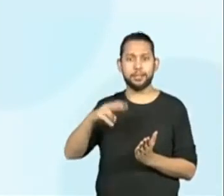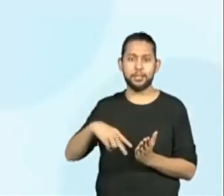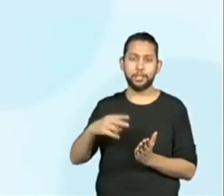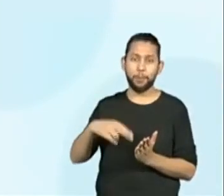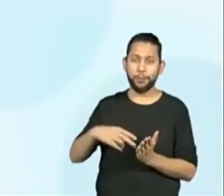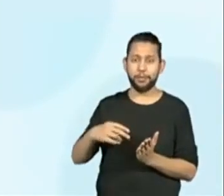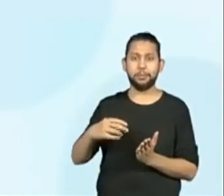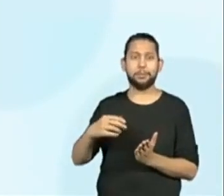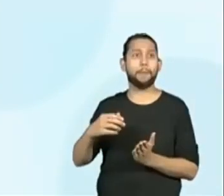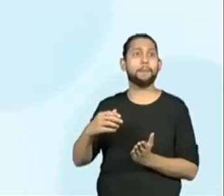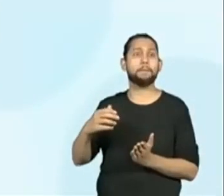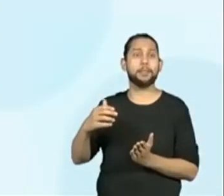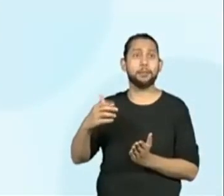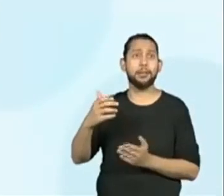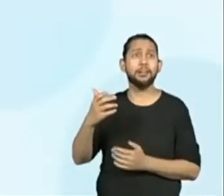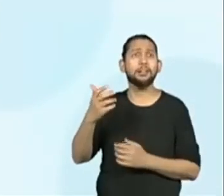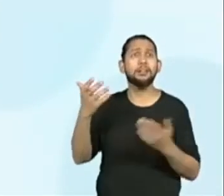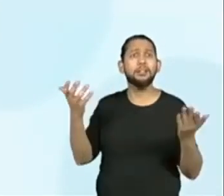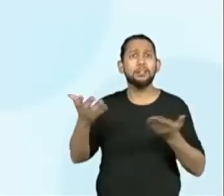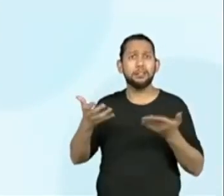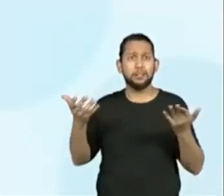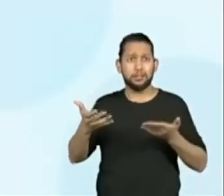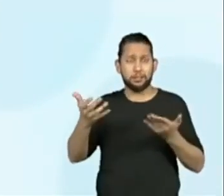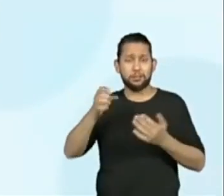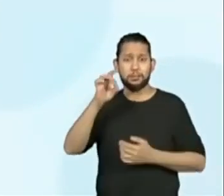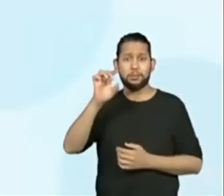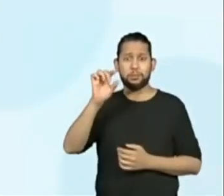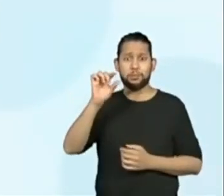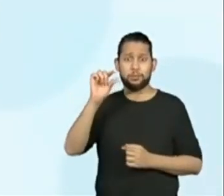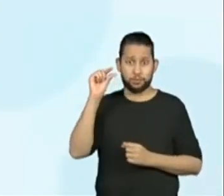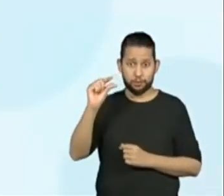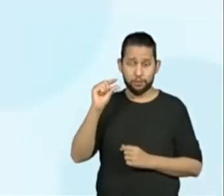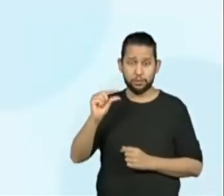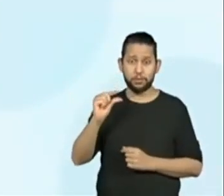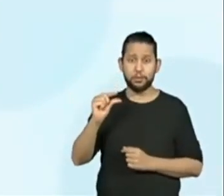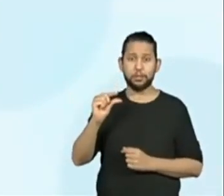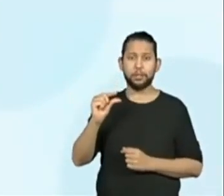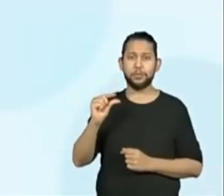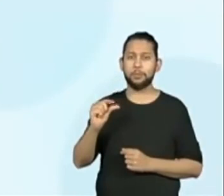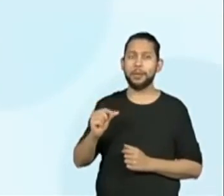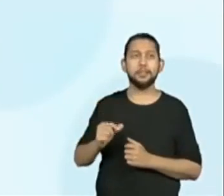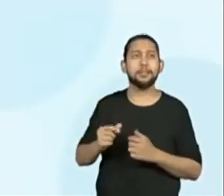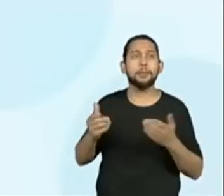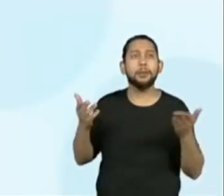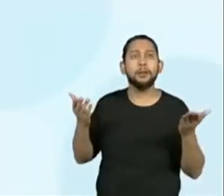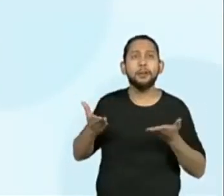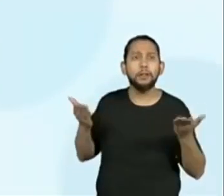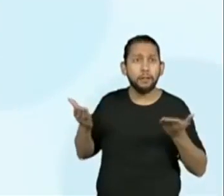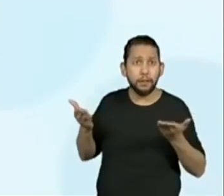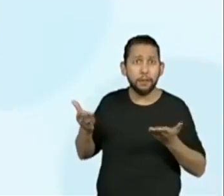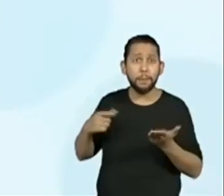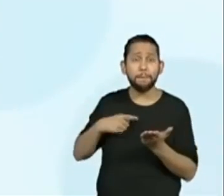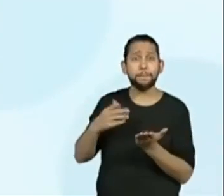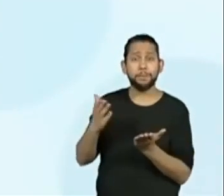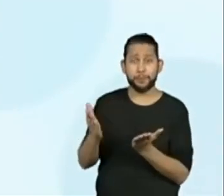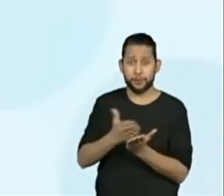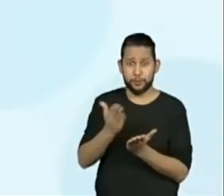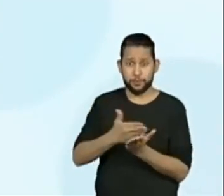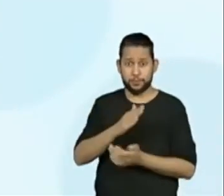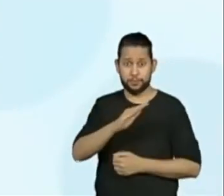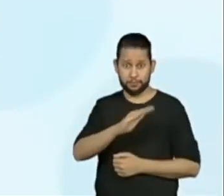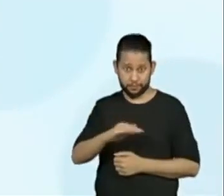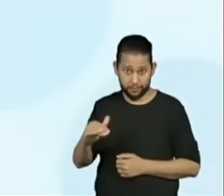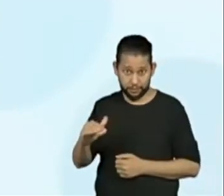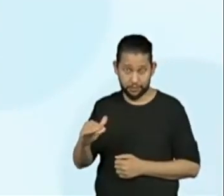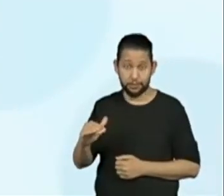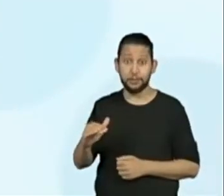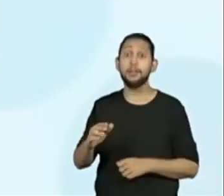Hoje, vamos trazer só um trecho, tá? Livraria usa drones para distribuir livros infantis durante a quarentena